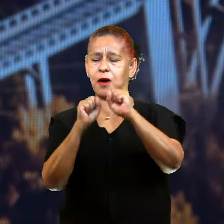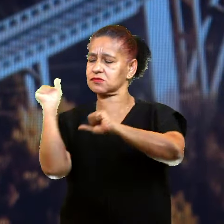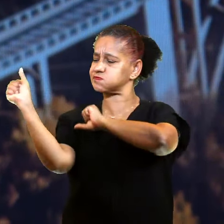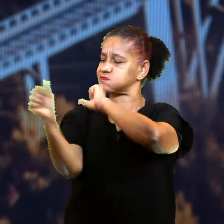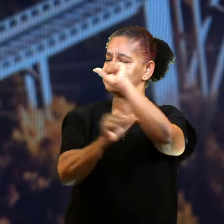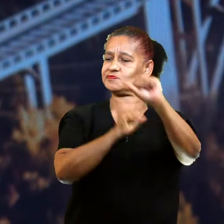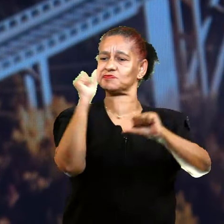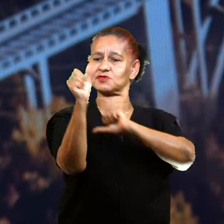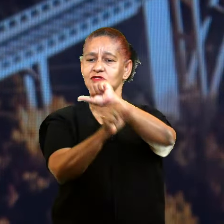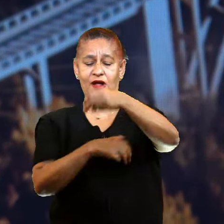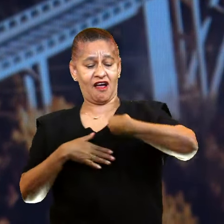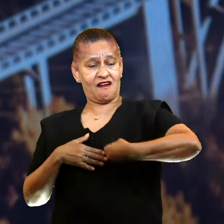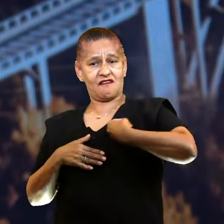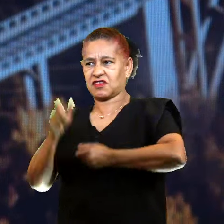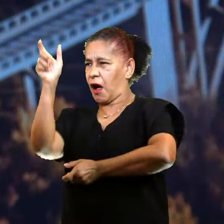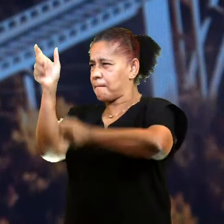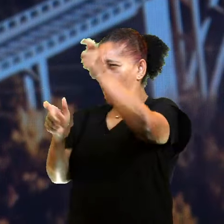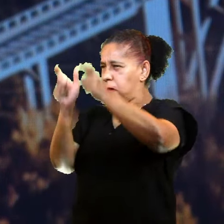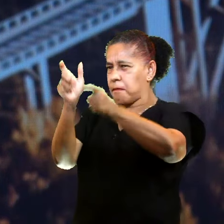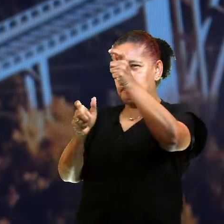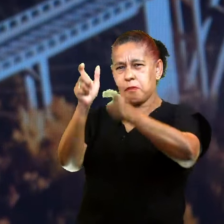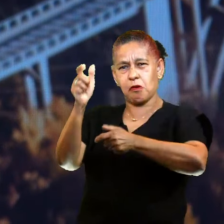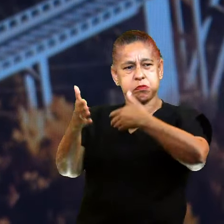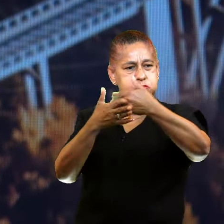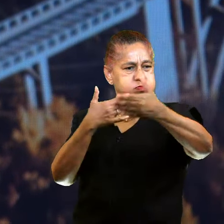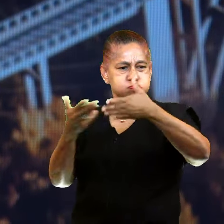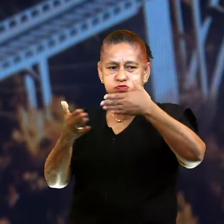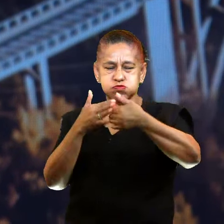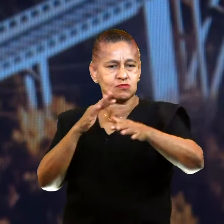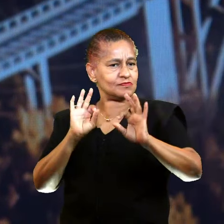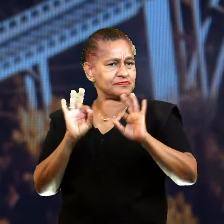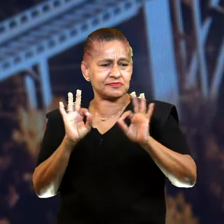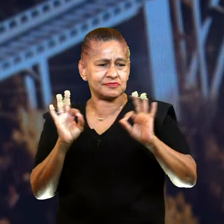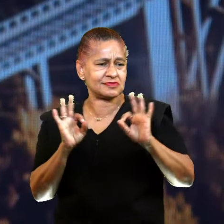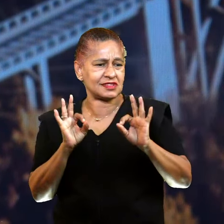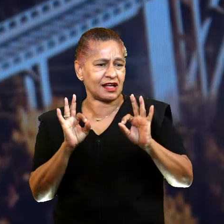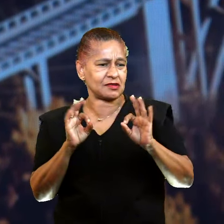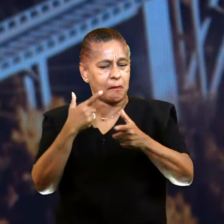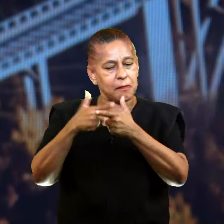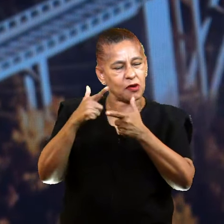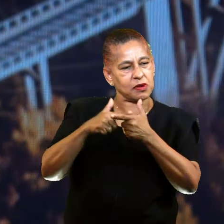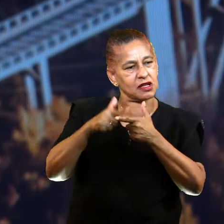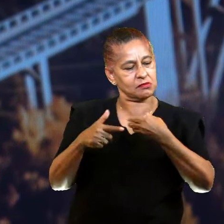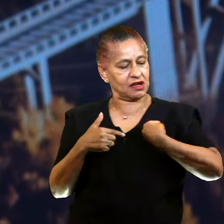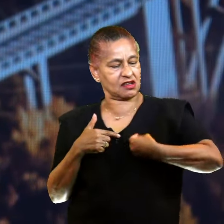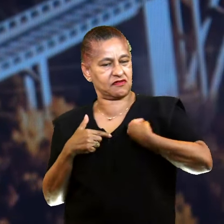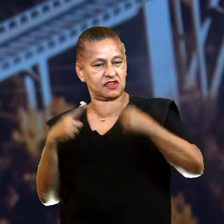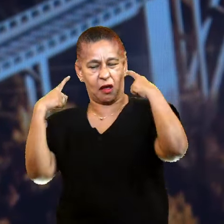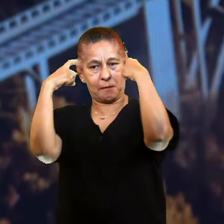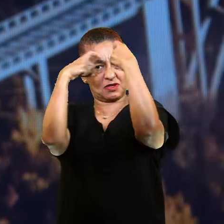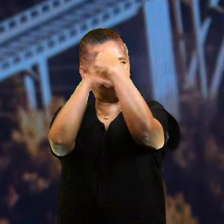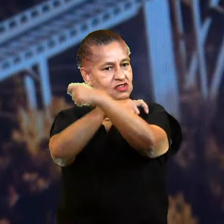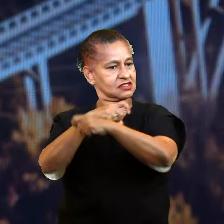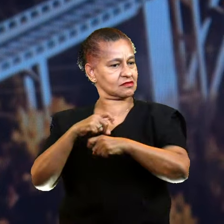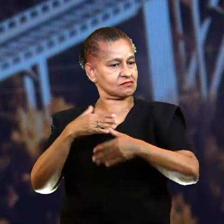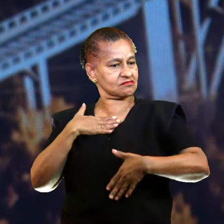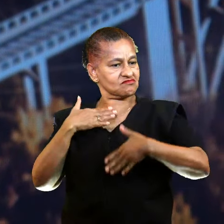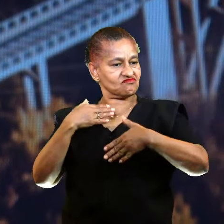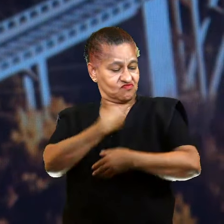homem, Qualquer mulher independente da sua condição ou do seu estado.